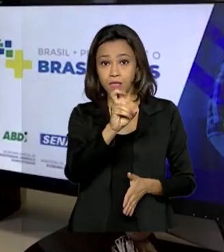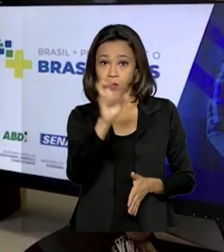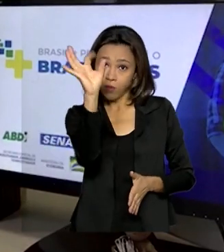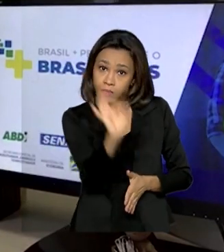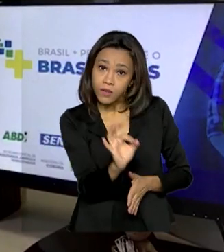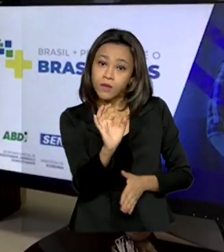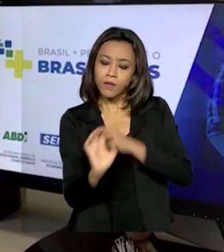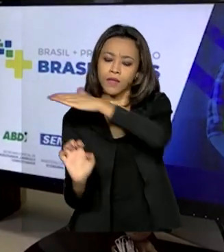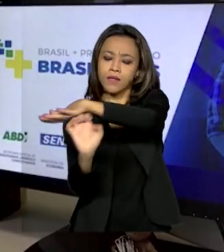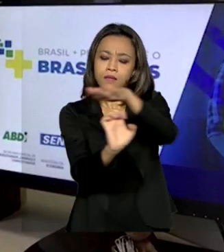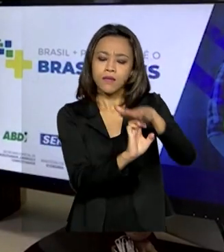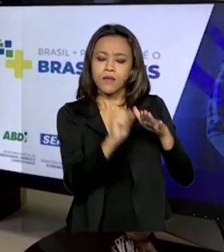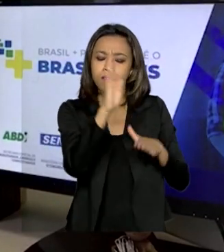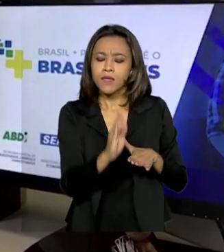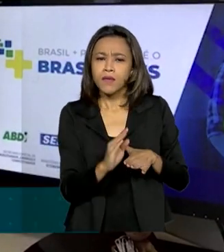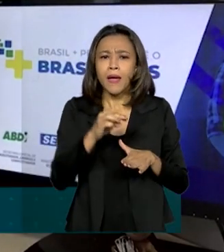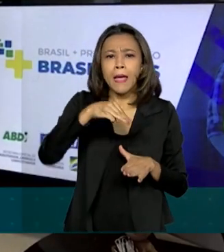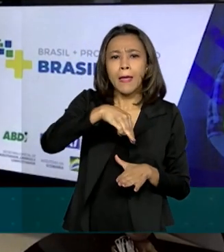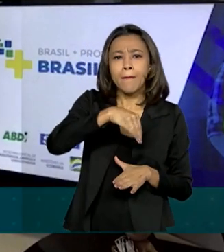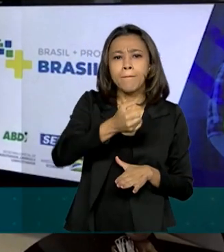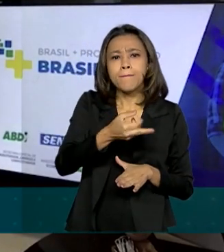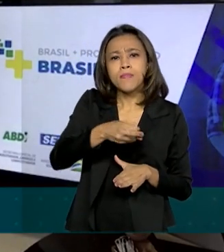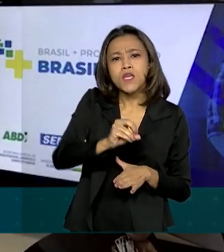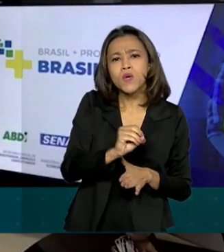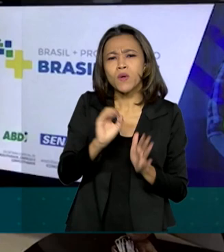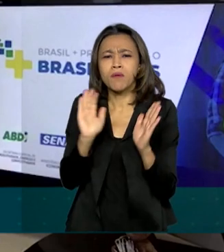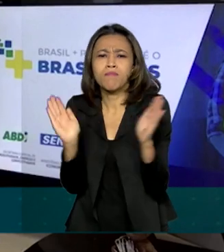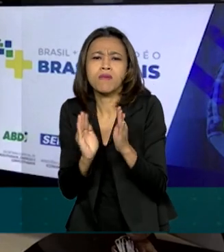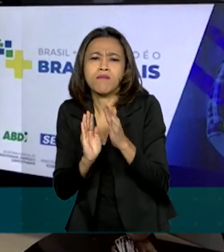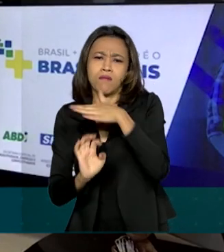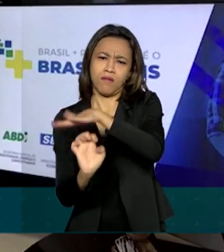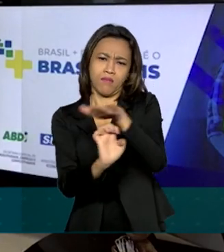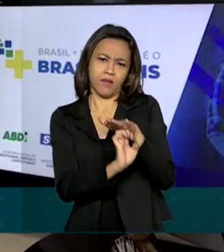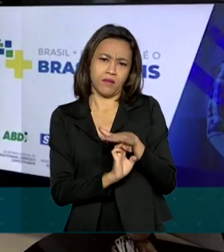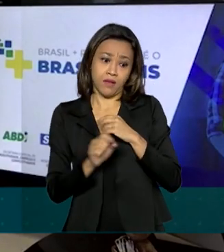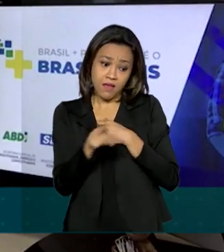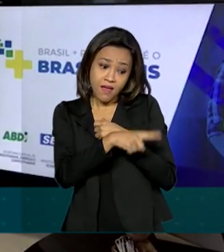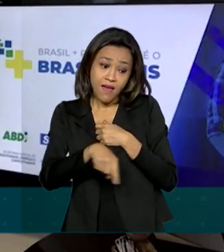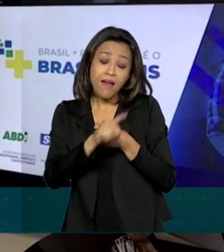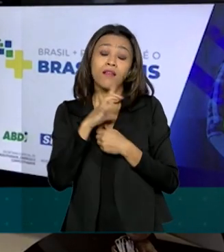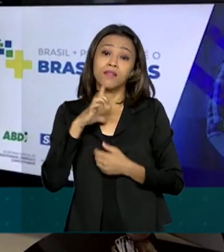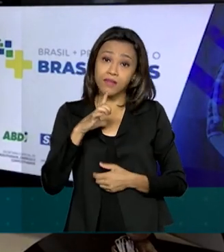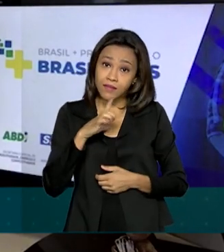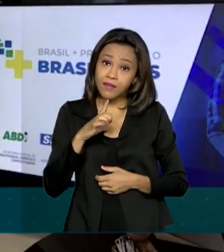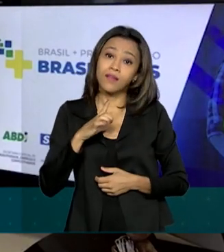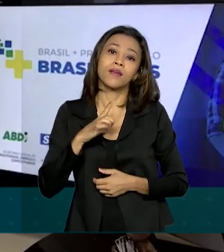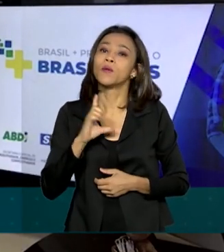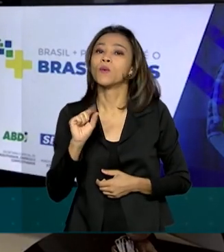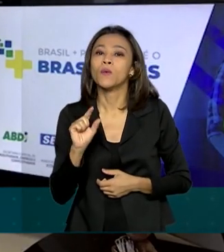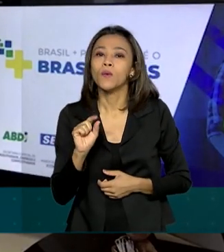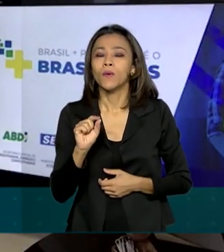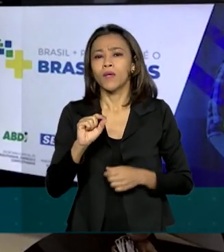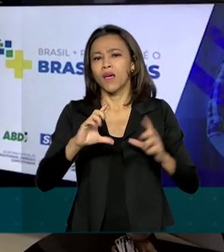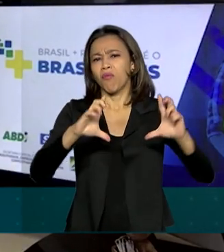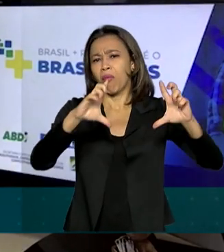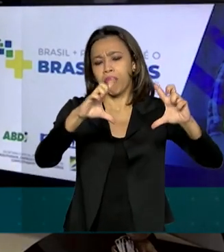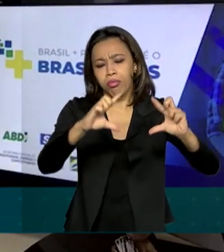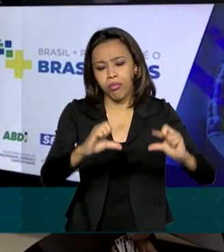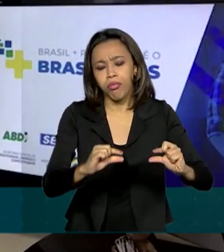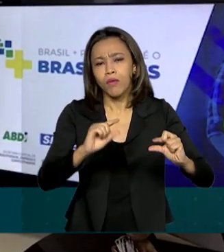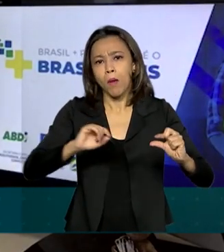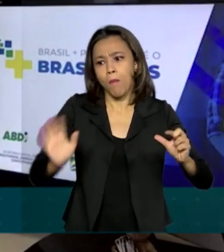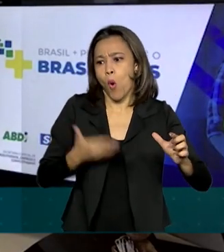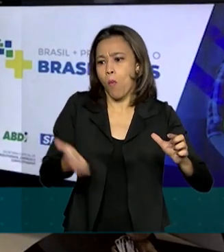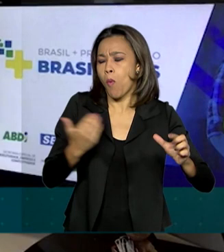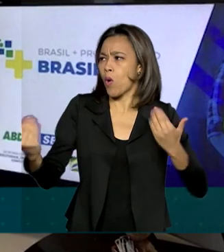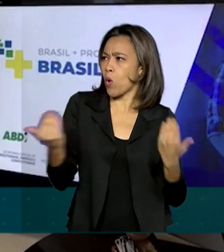brasileiras são de micro e pequeno porte. E vários estudos mostram que elas têm uma defasagem muito grande na produtividade em relação